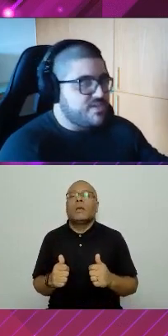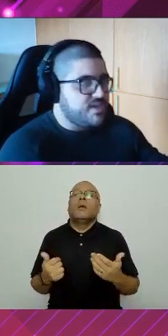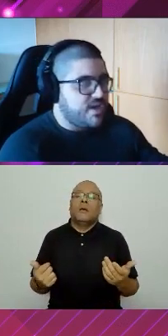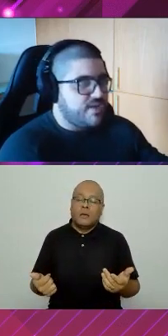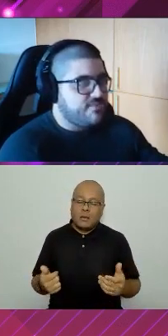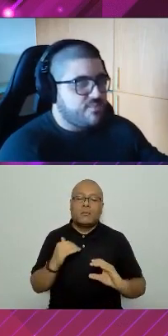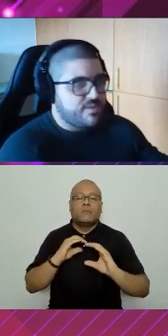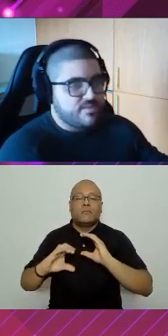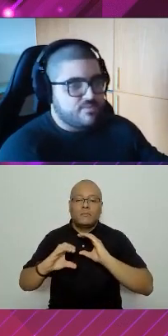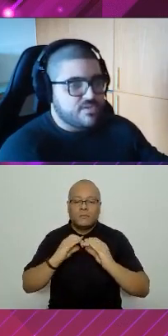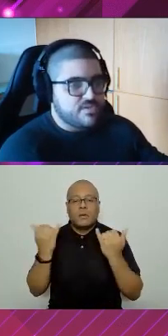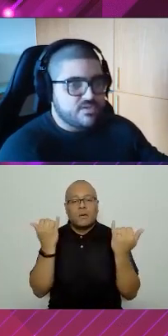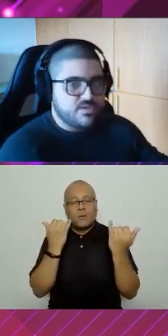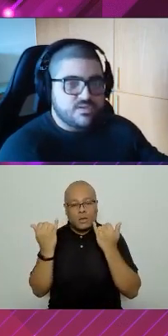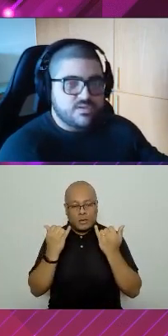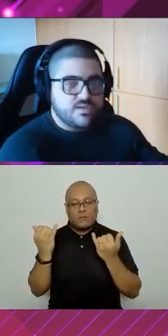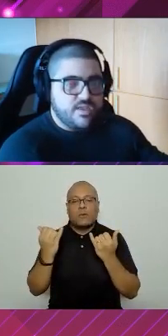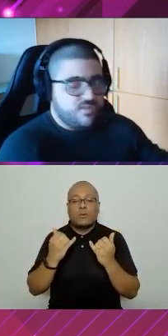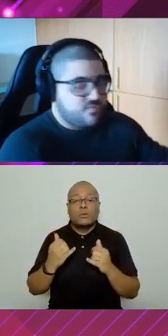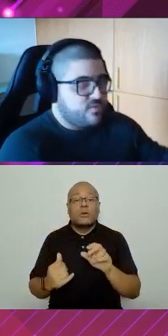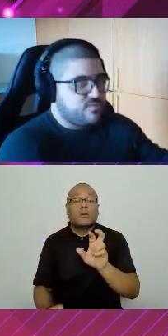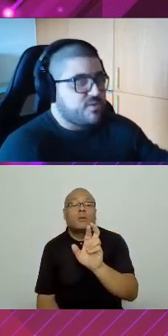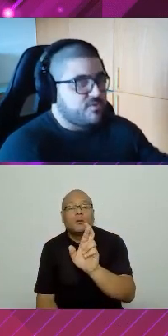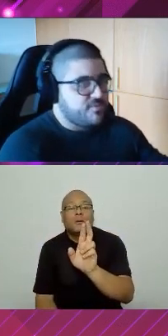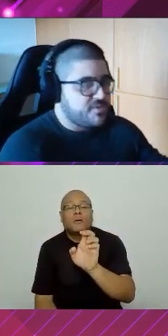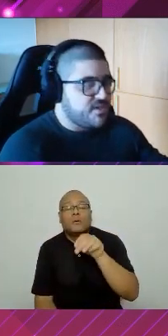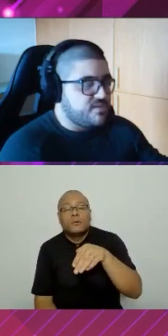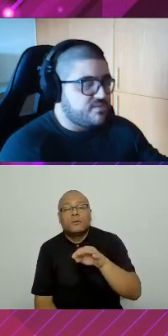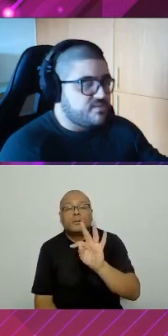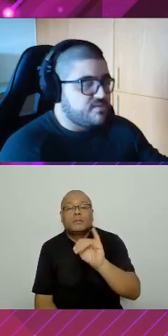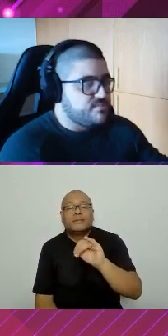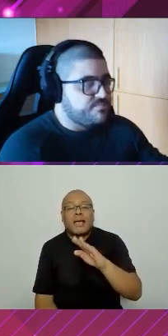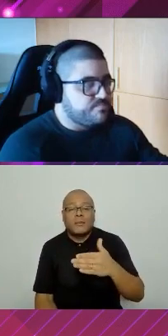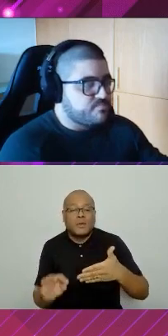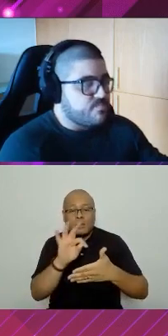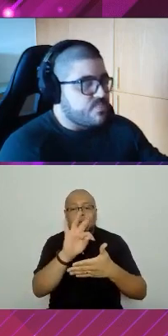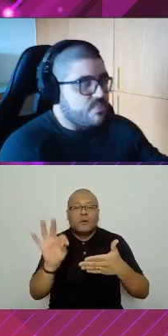transmite a informação entre os nossos micro front-ends.